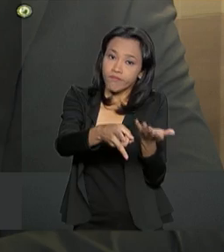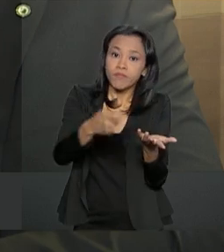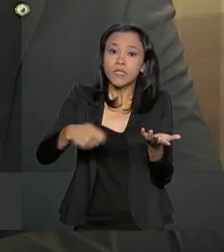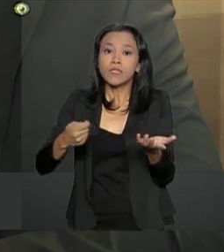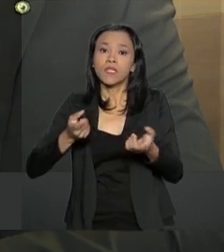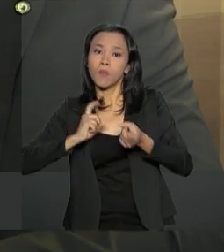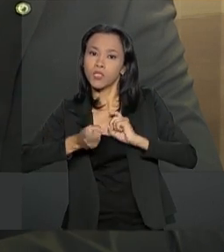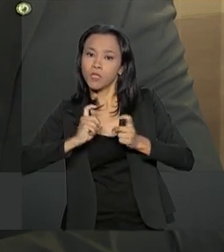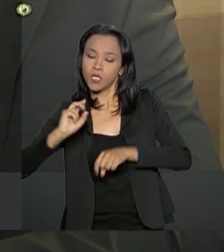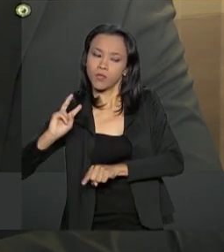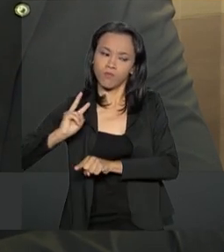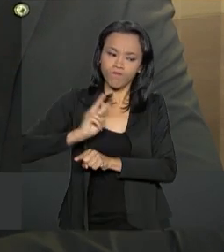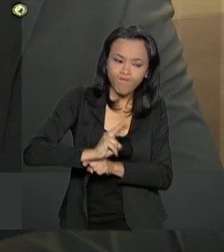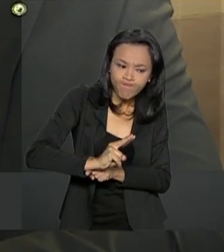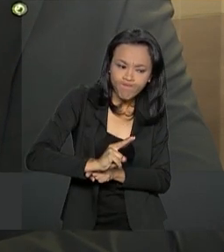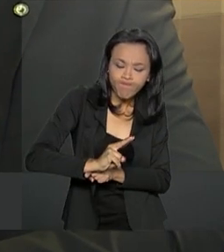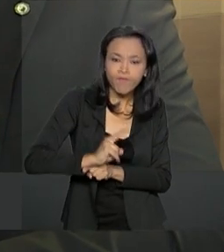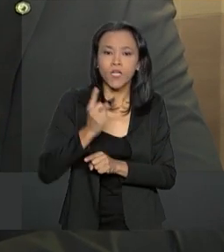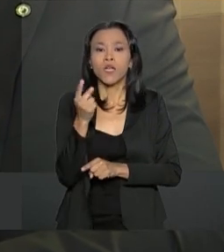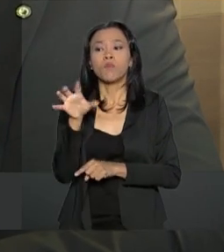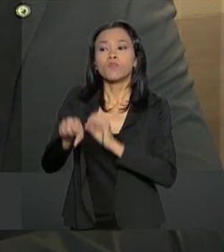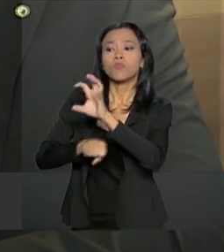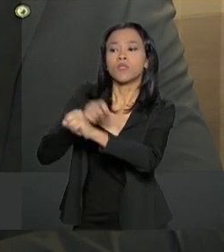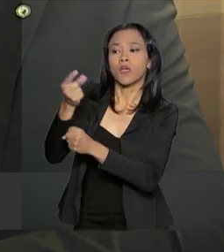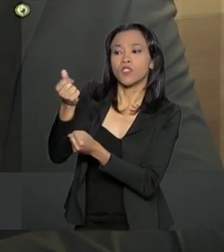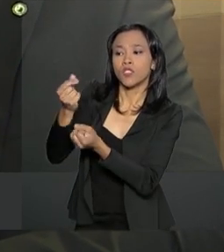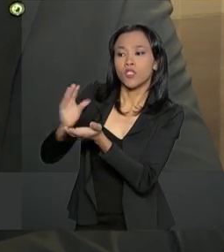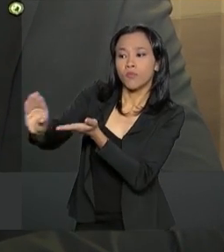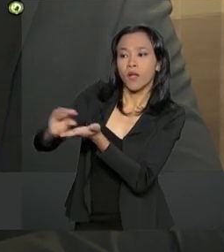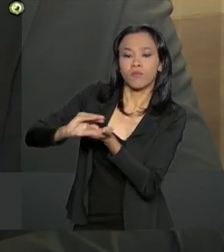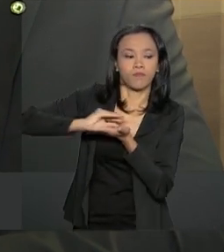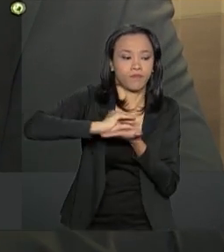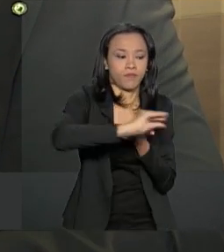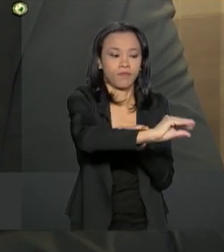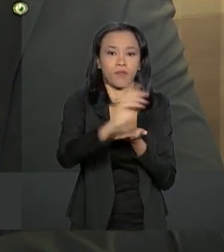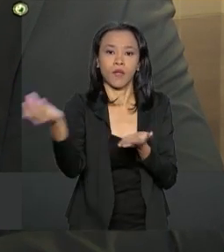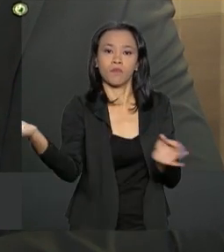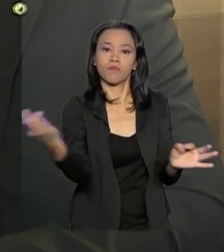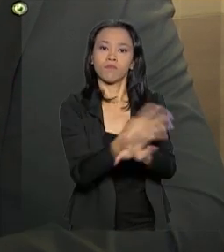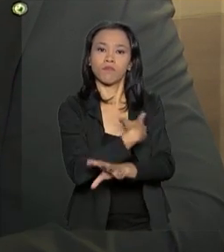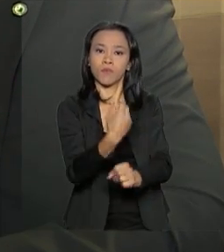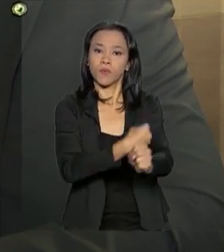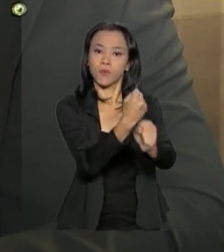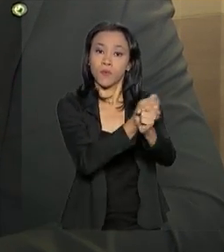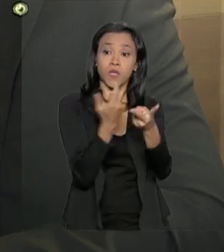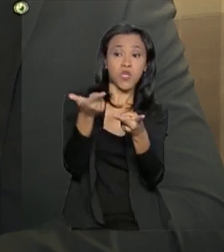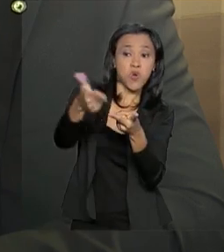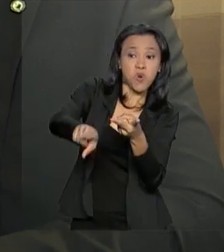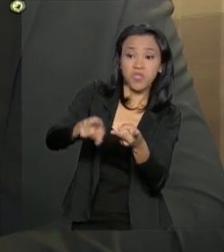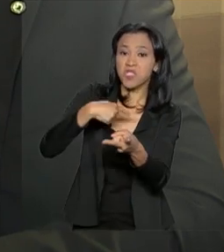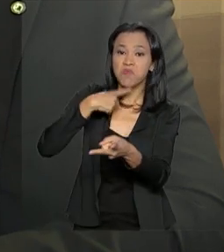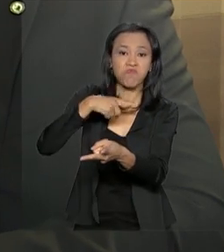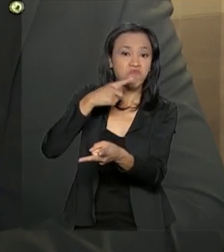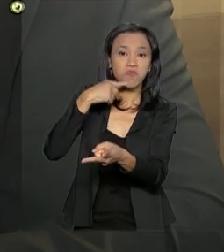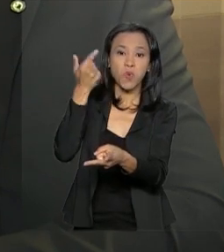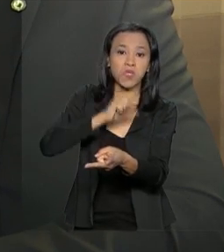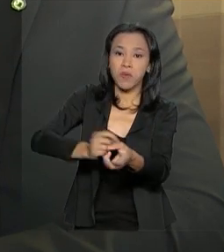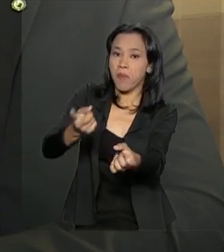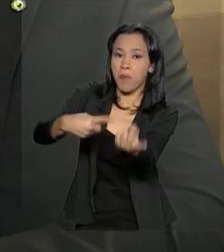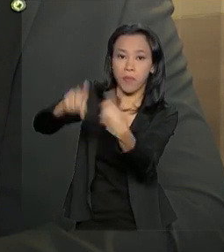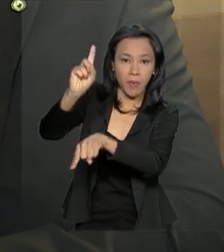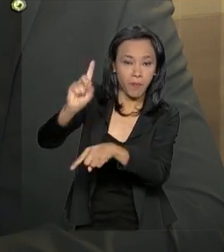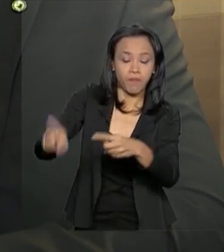gestão mais ativa, buscar esses recursos para que elas possam ser finalizadas, daquelas que não têm condições de prosperar. Em segundo,